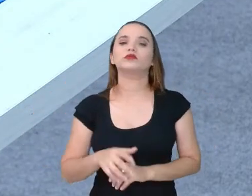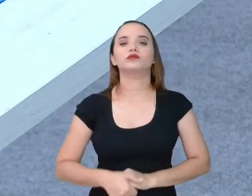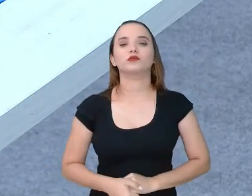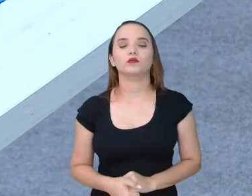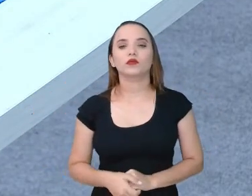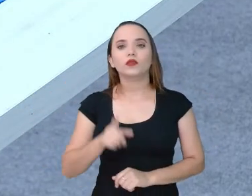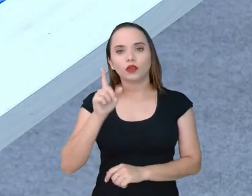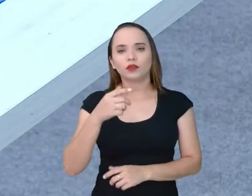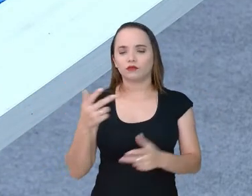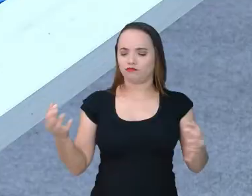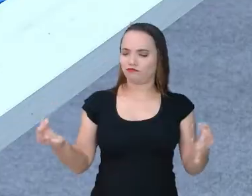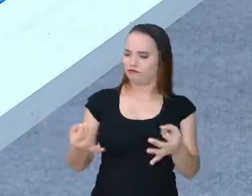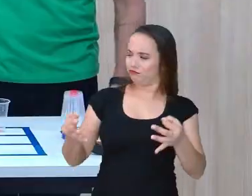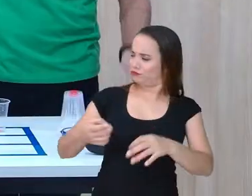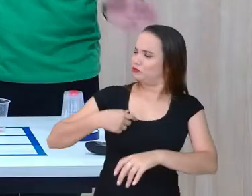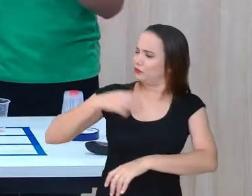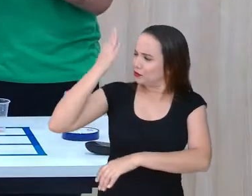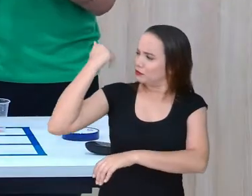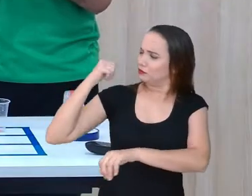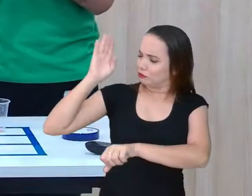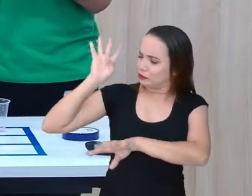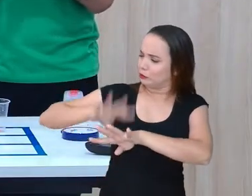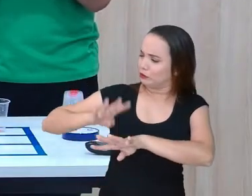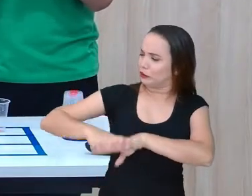diferente do espaço. tá mandando bem matemática.